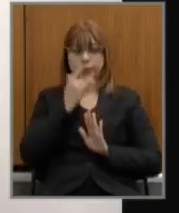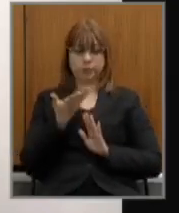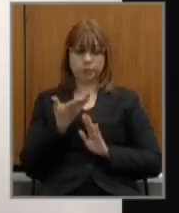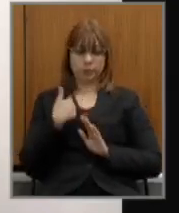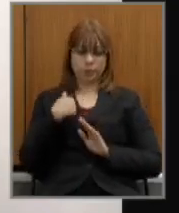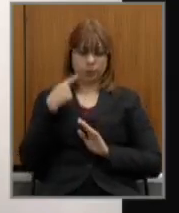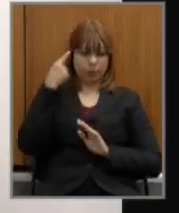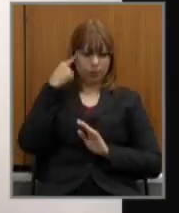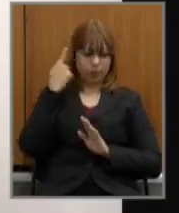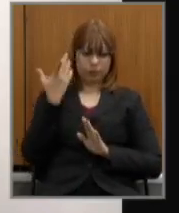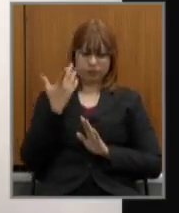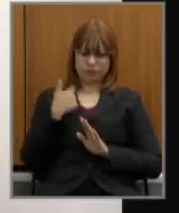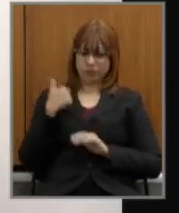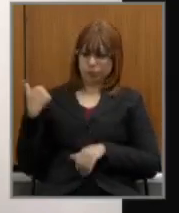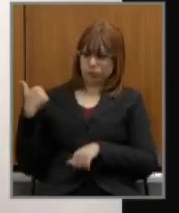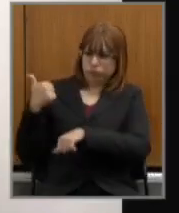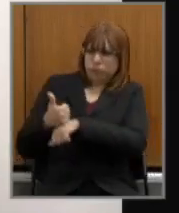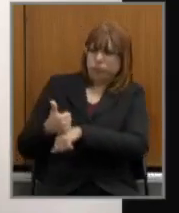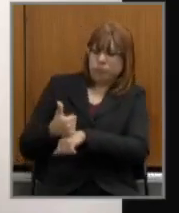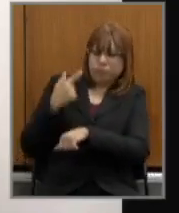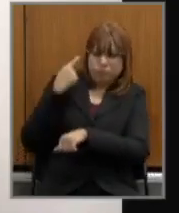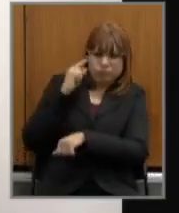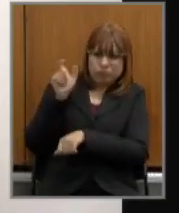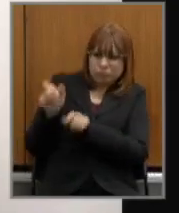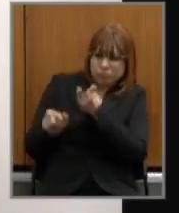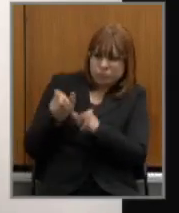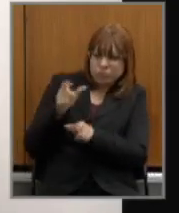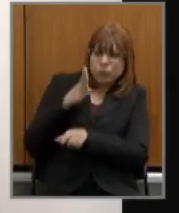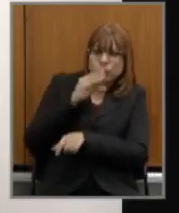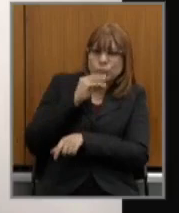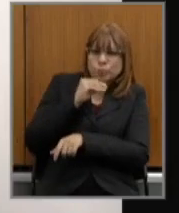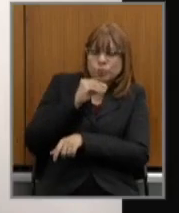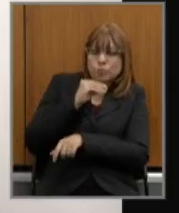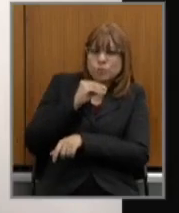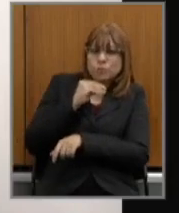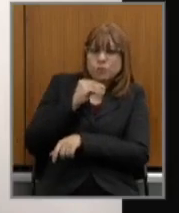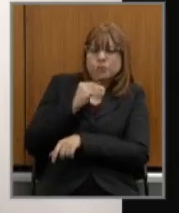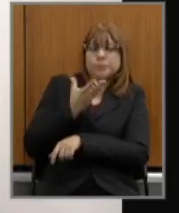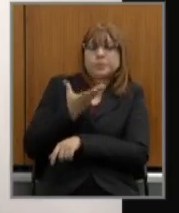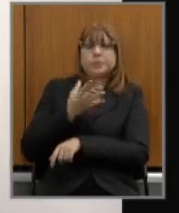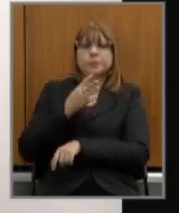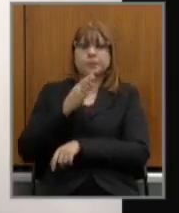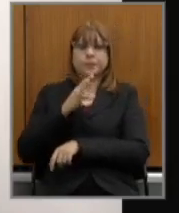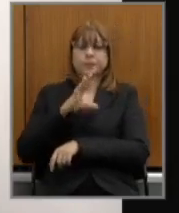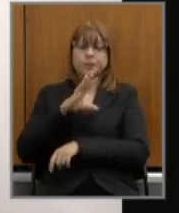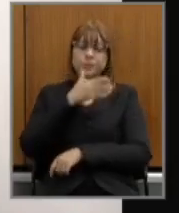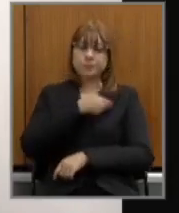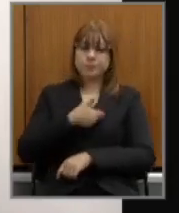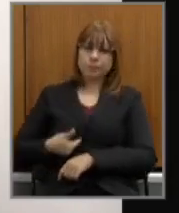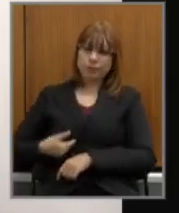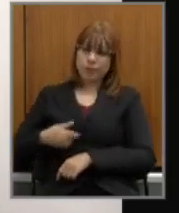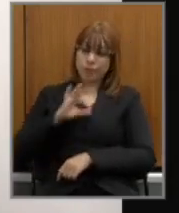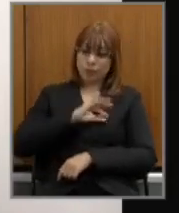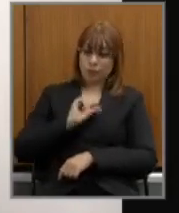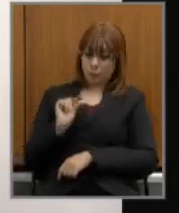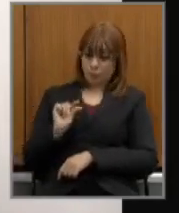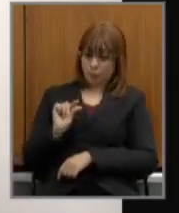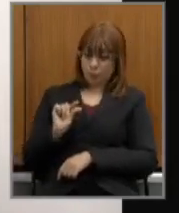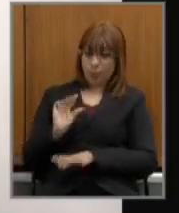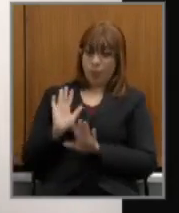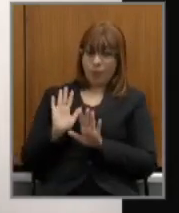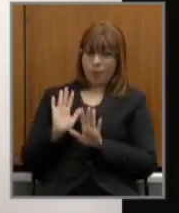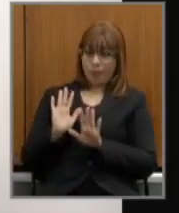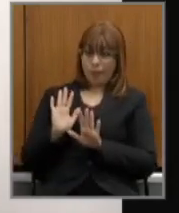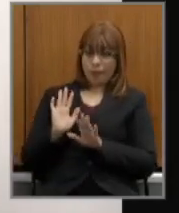daquele servidor ou servidora que ganha pouco que está com salário congelado e que terá aumento na